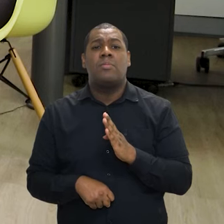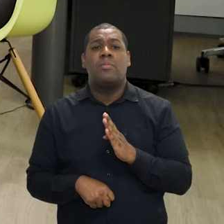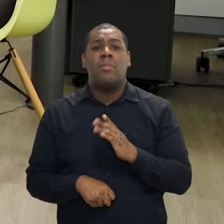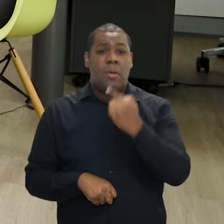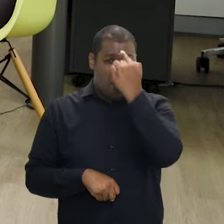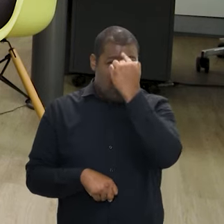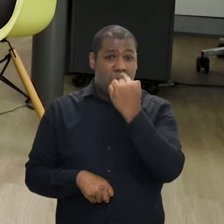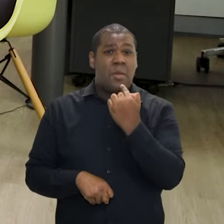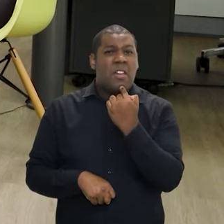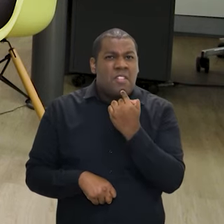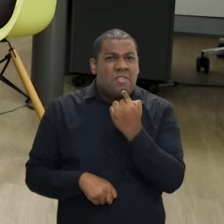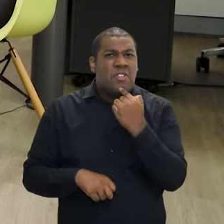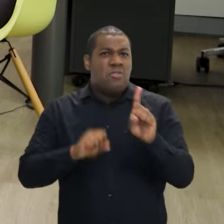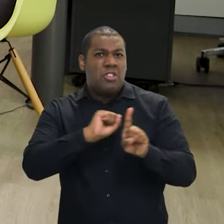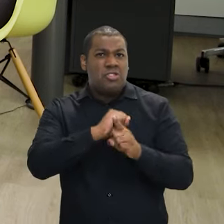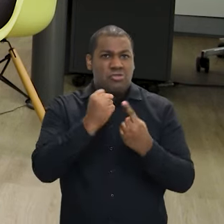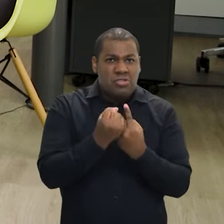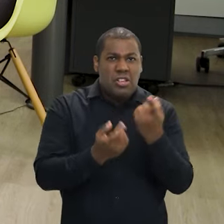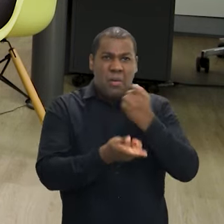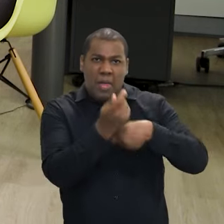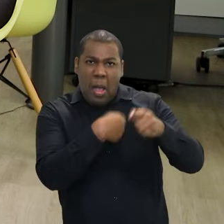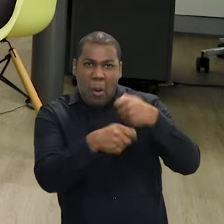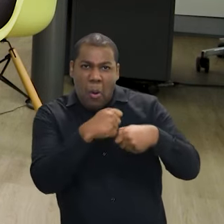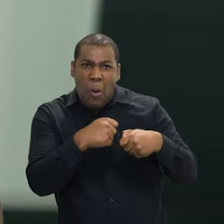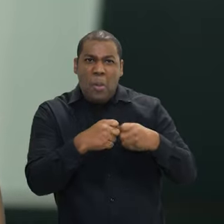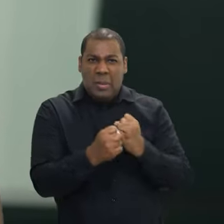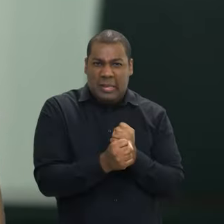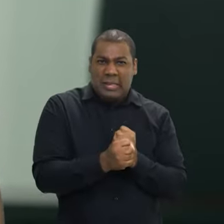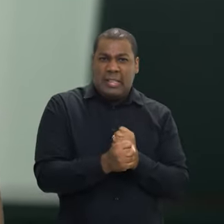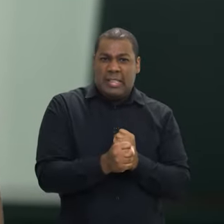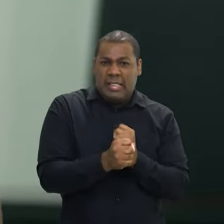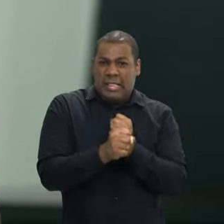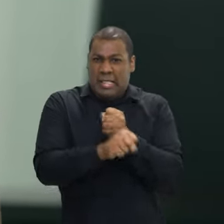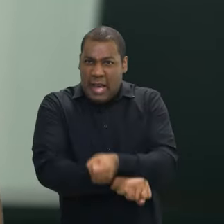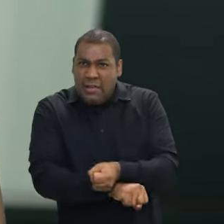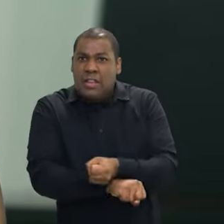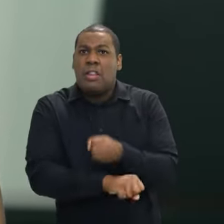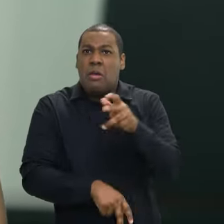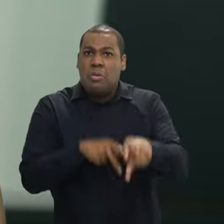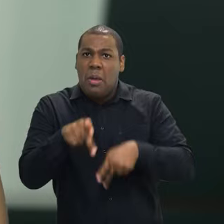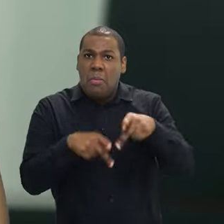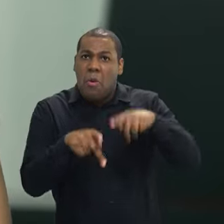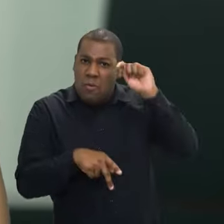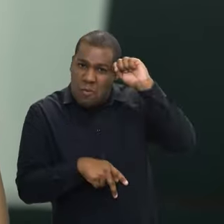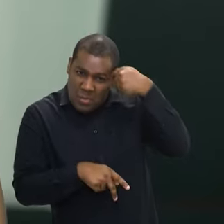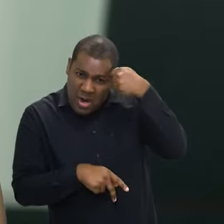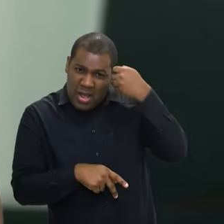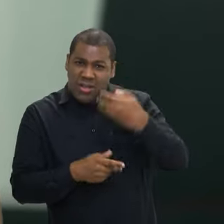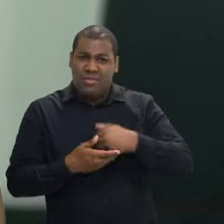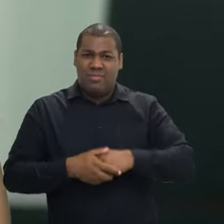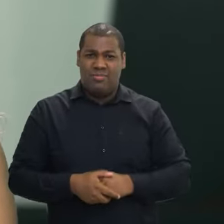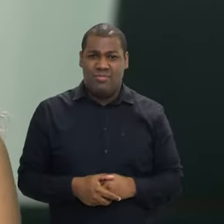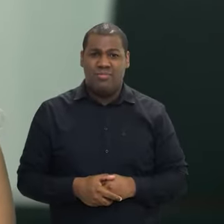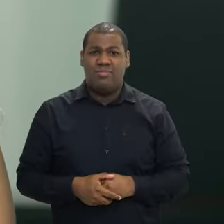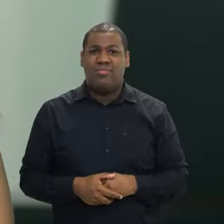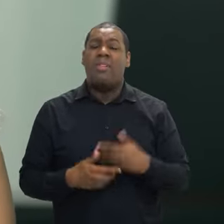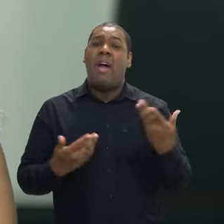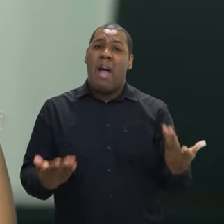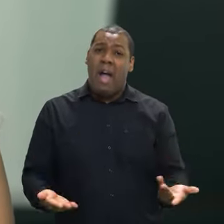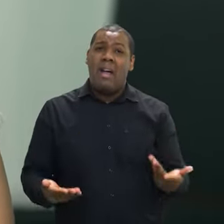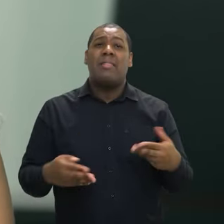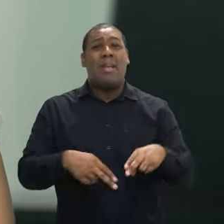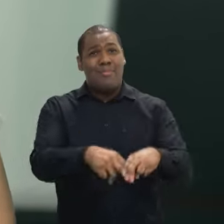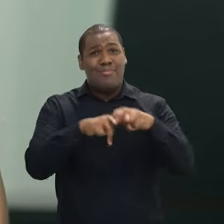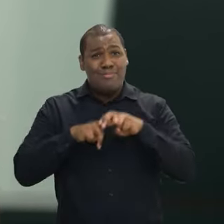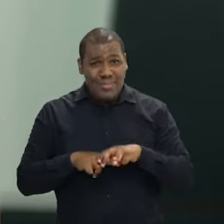um modelo socioeconômico escravocrata, que explorou pessoas negras e que resultou num processo